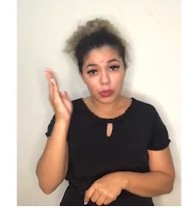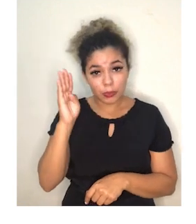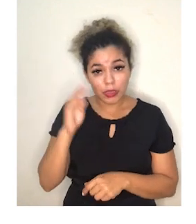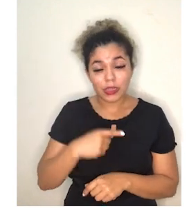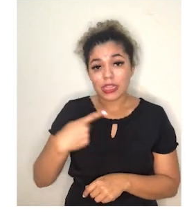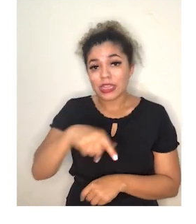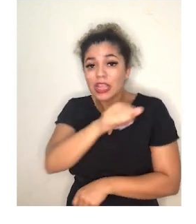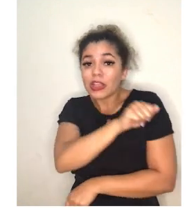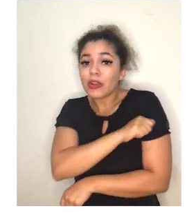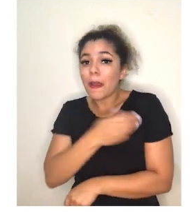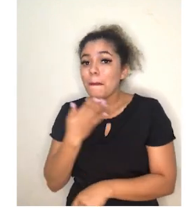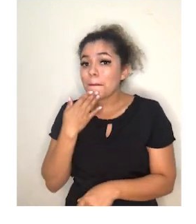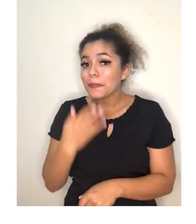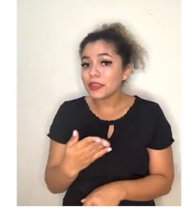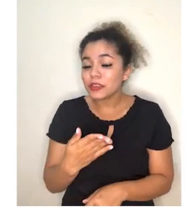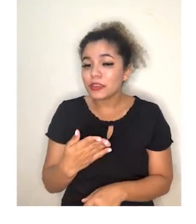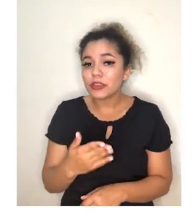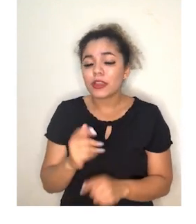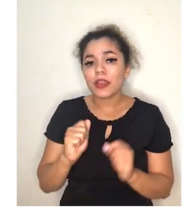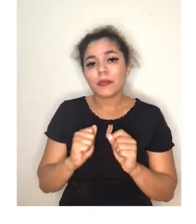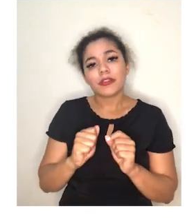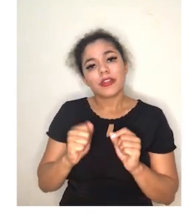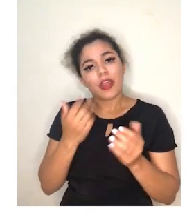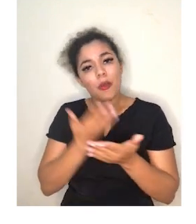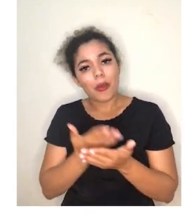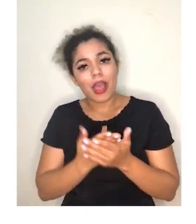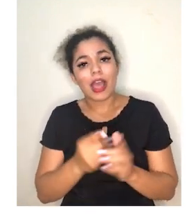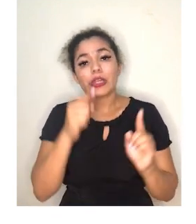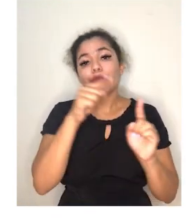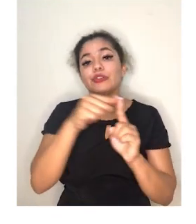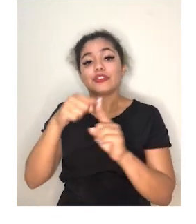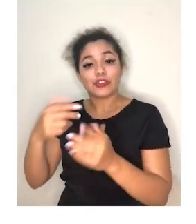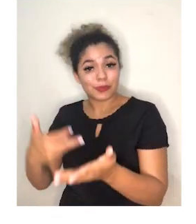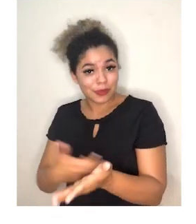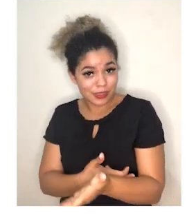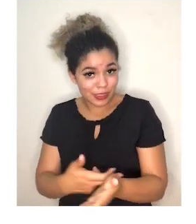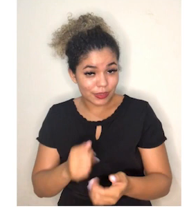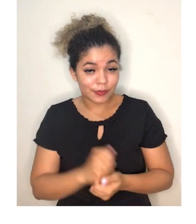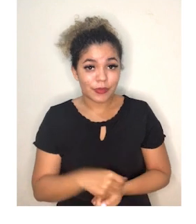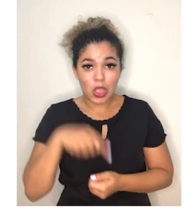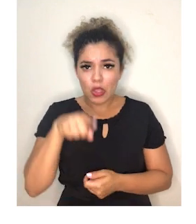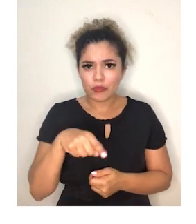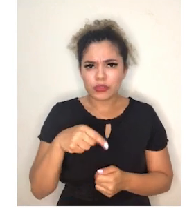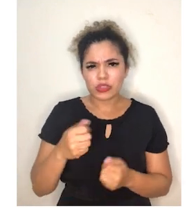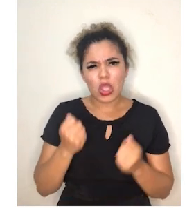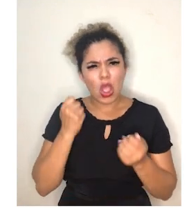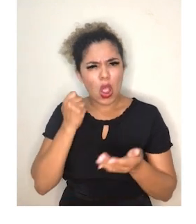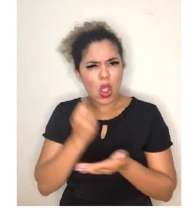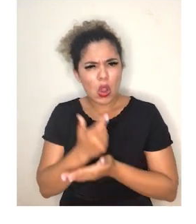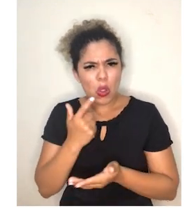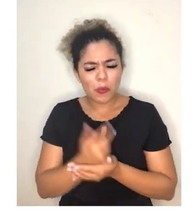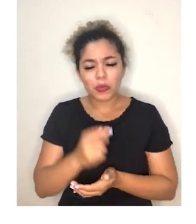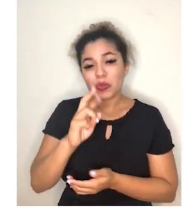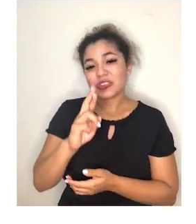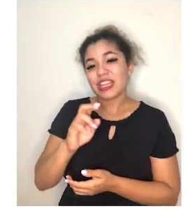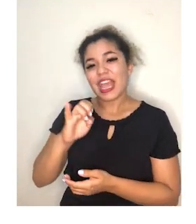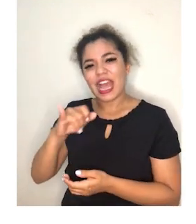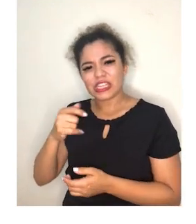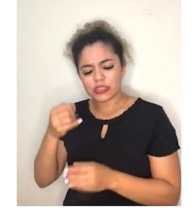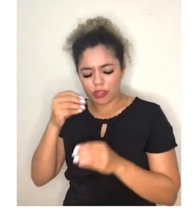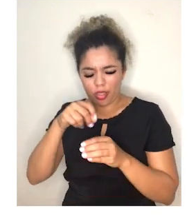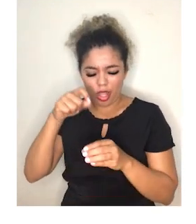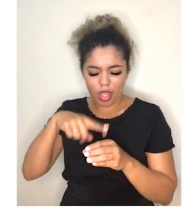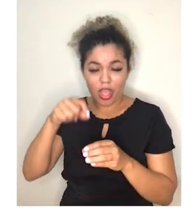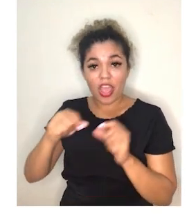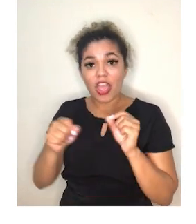e seus alunos lhe pediram para que realizasse uma aula a respeito de tipagem sanguínea. Você comprou todos os reagentes necessários e fez